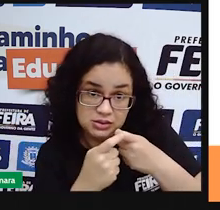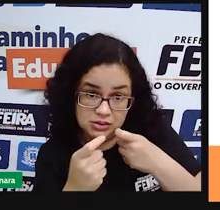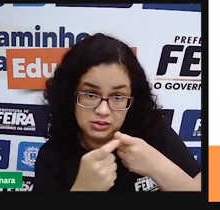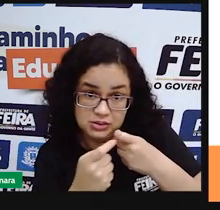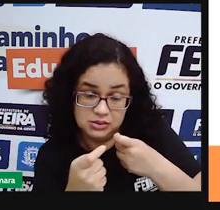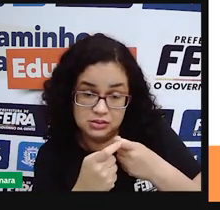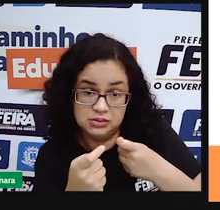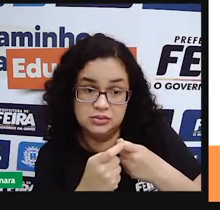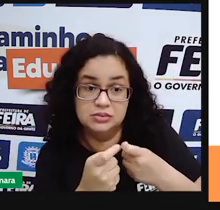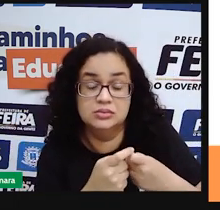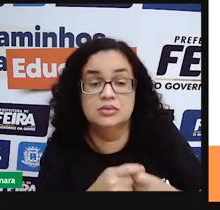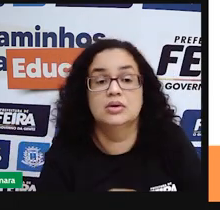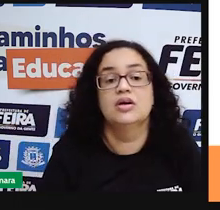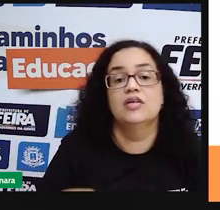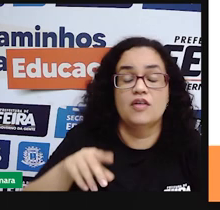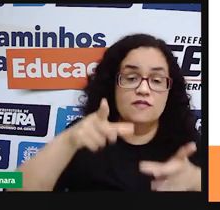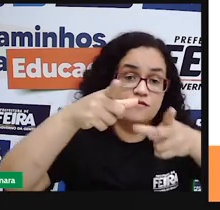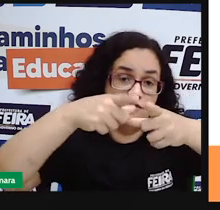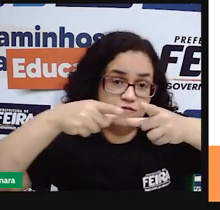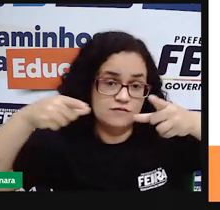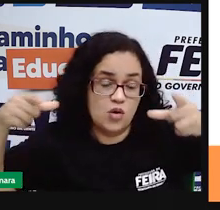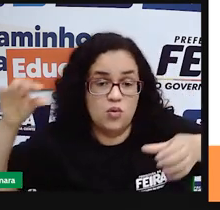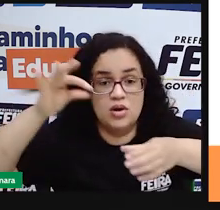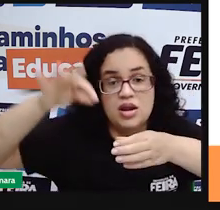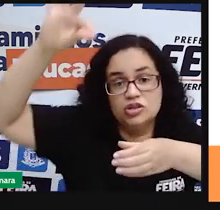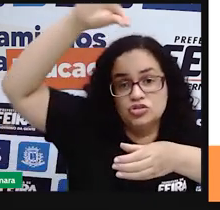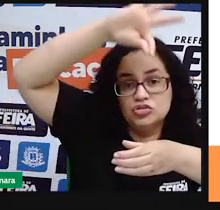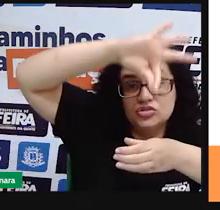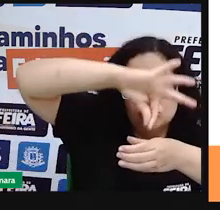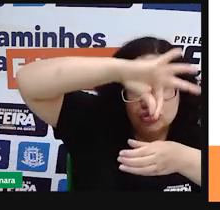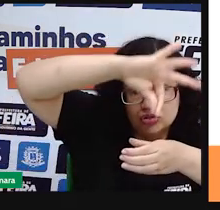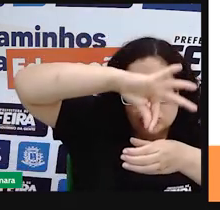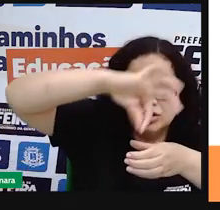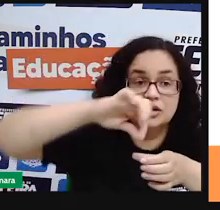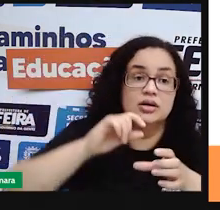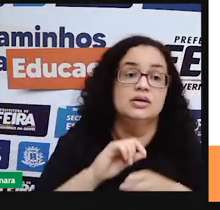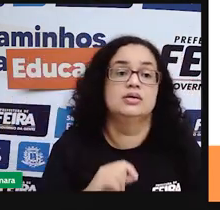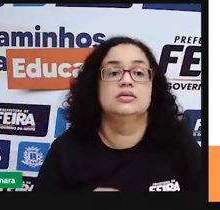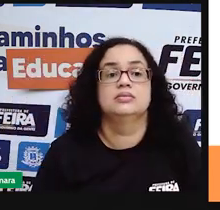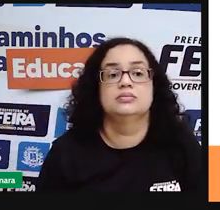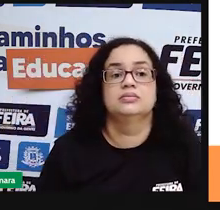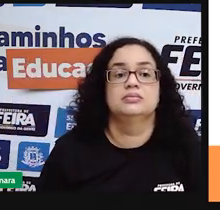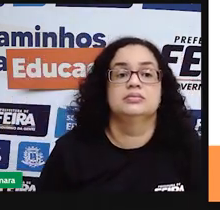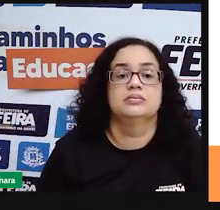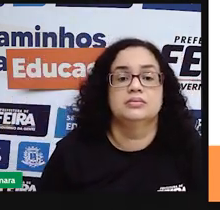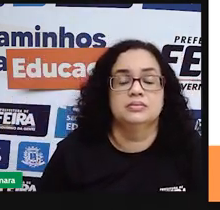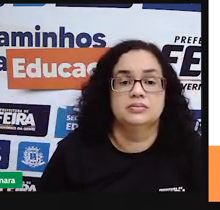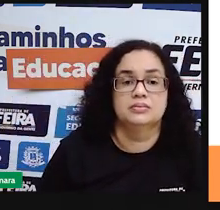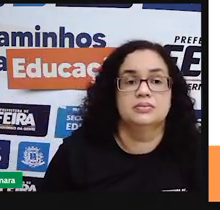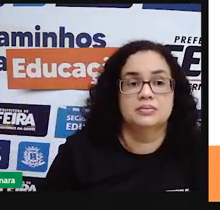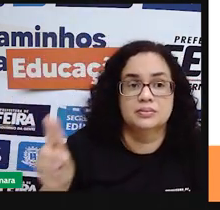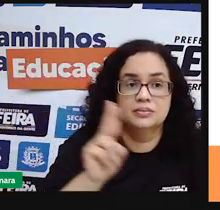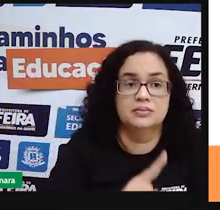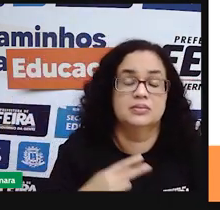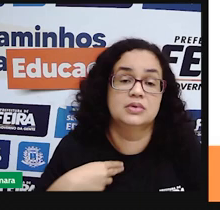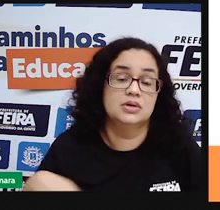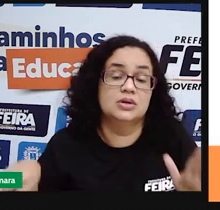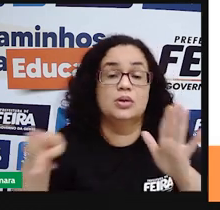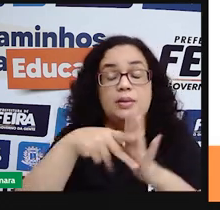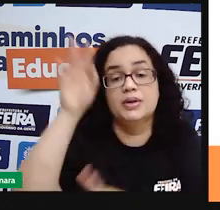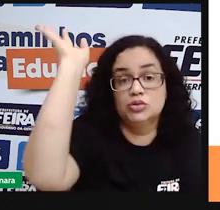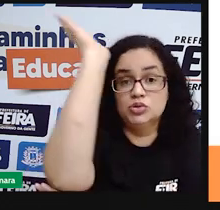utiliza aí folhas os chás sementes né os remédios utilizando elementos da natureza